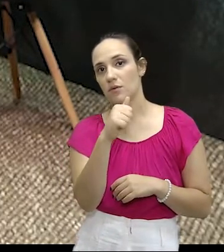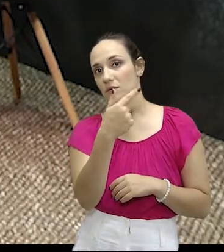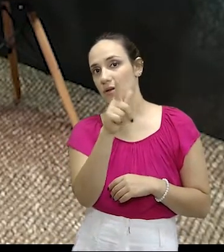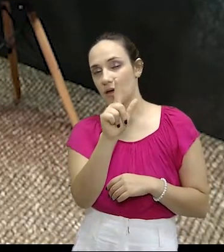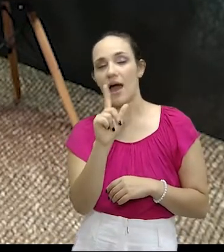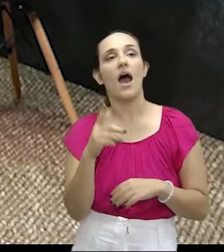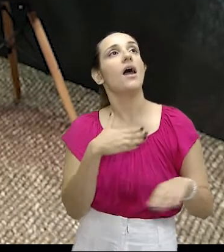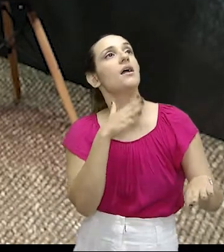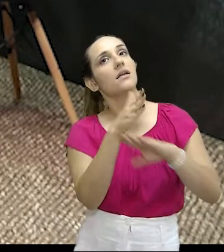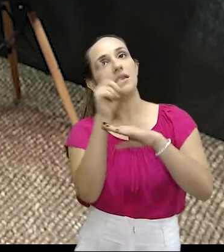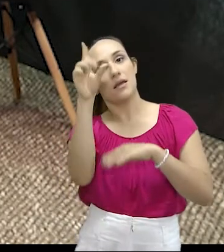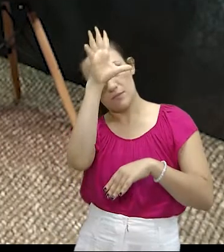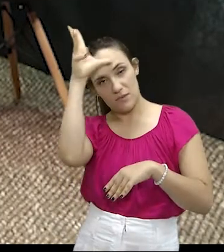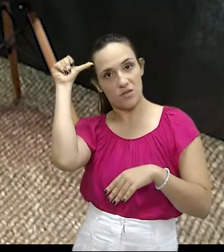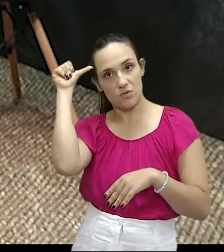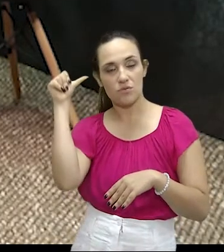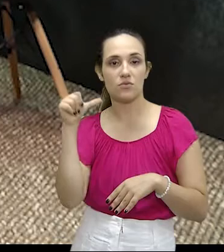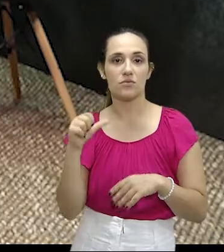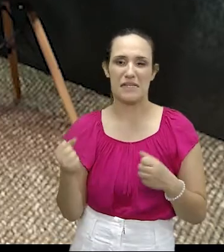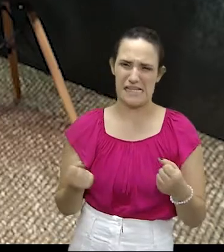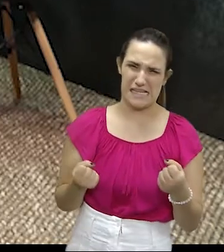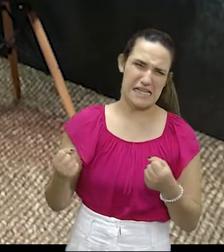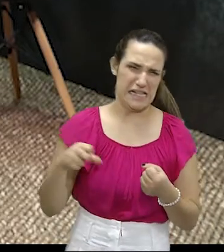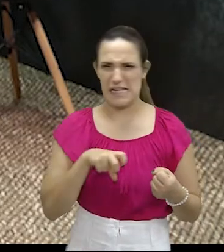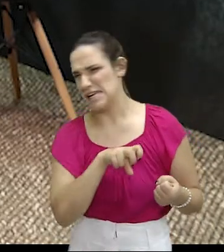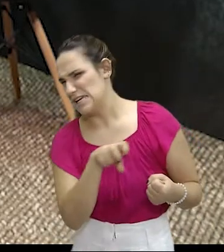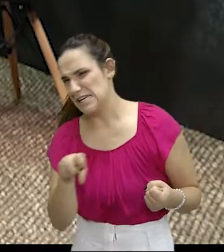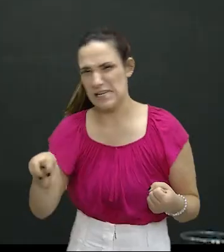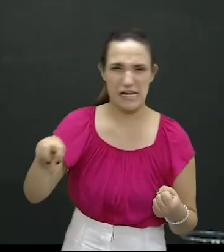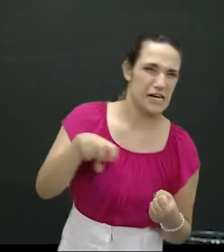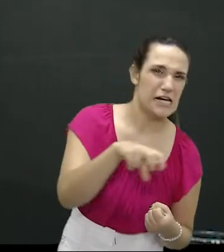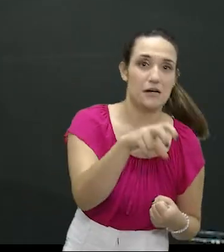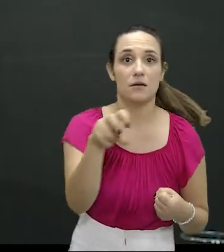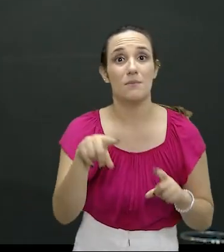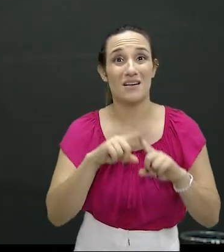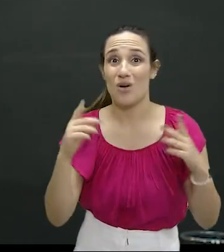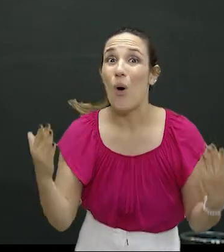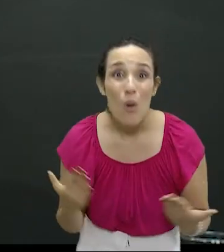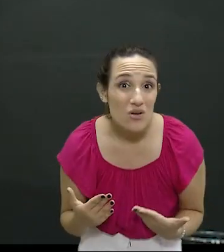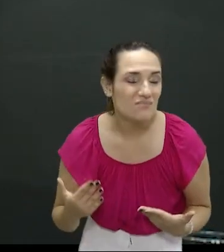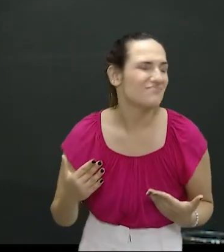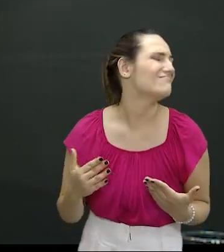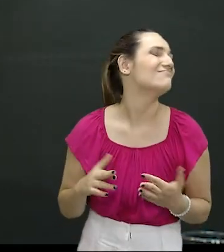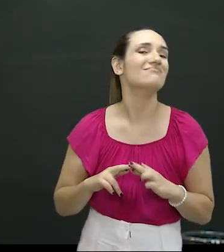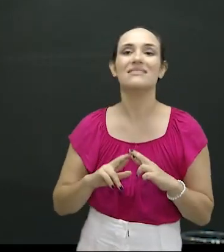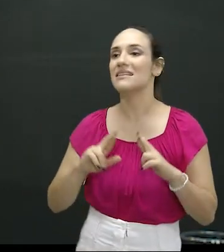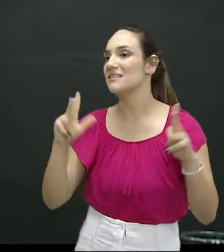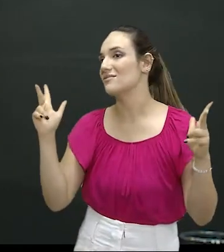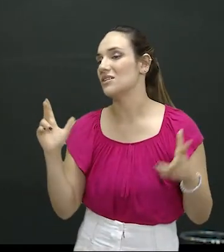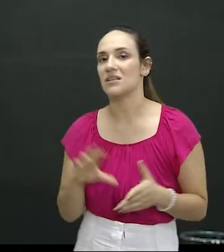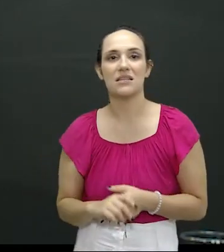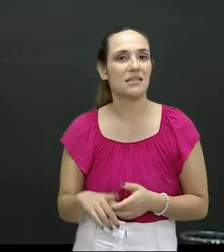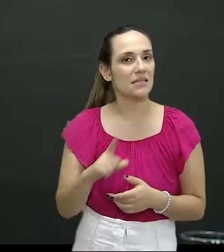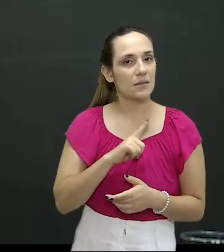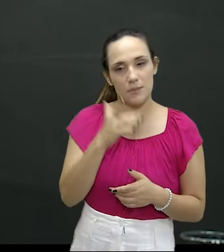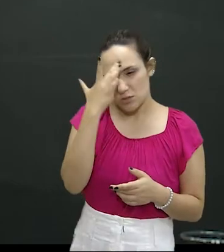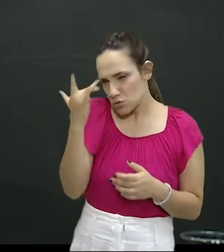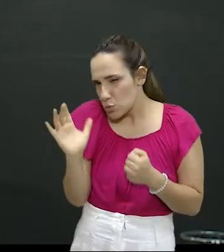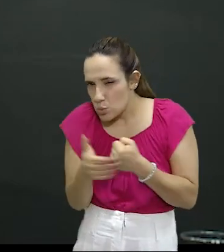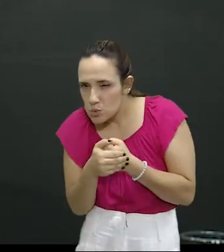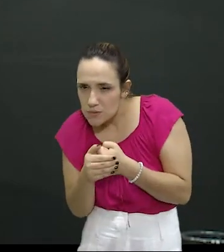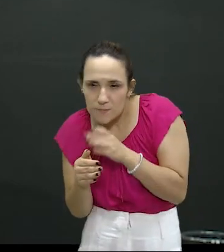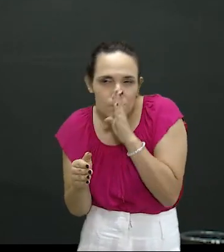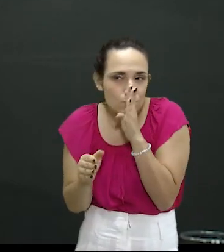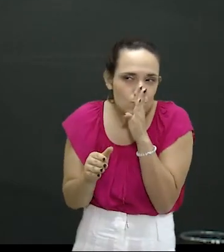E a facilidade era muito maior da apreensão, só que hoje mudou. Hoje é todo um sistema de batedores. Os mateiros também são pessoas que ficam na região